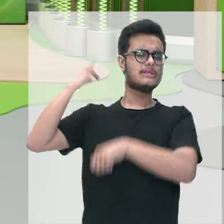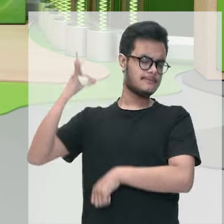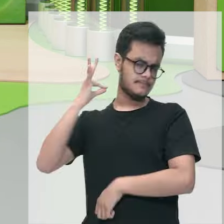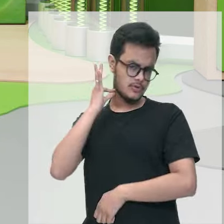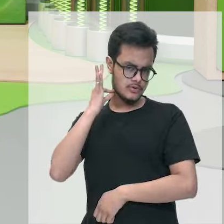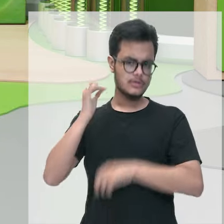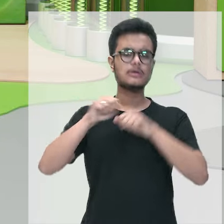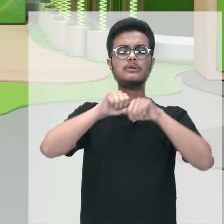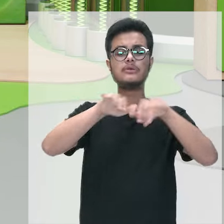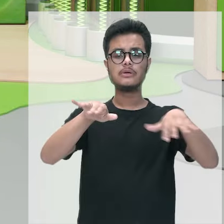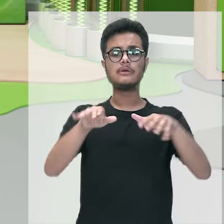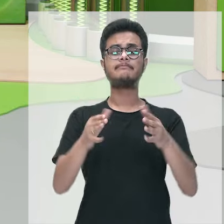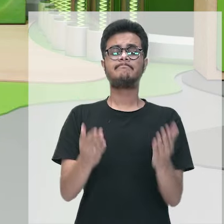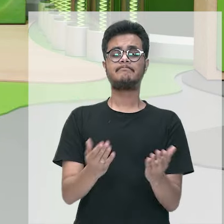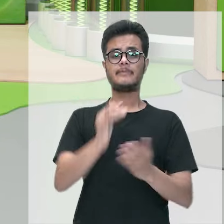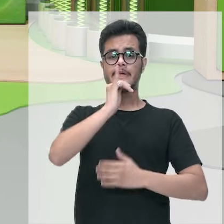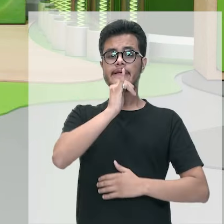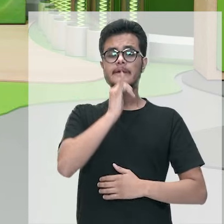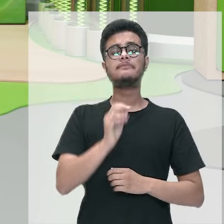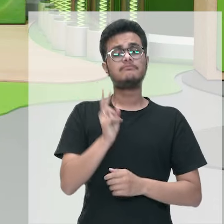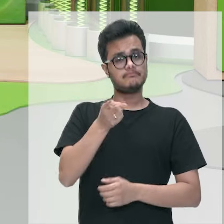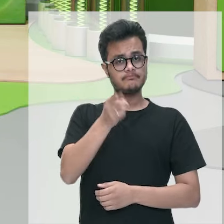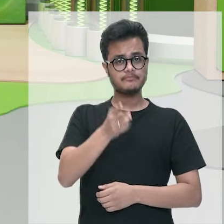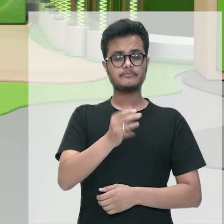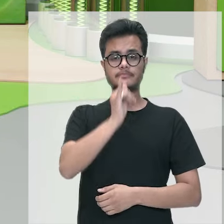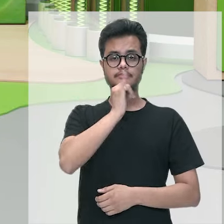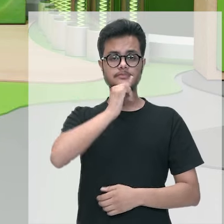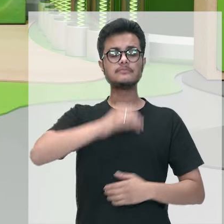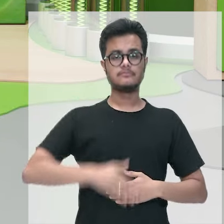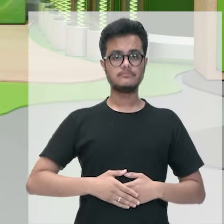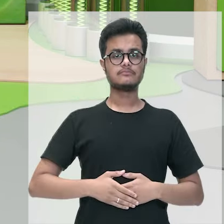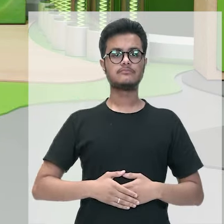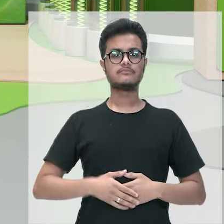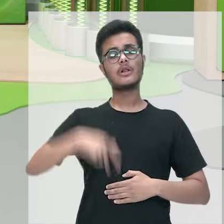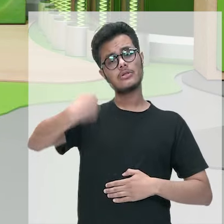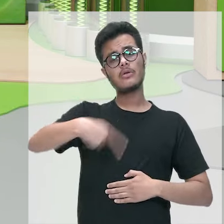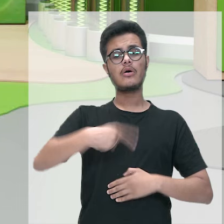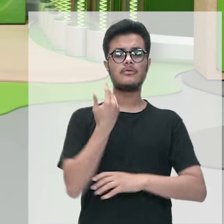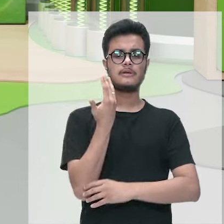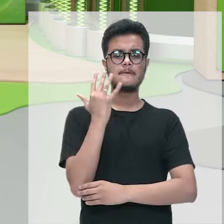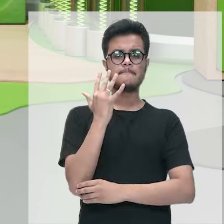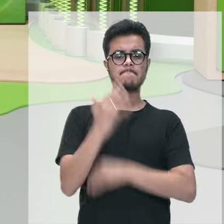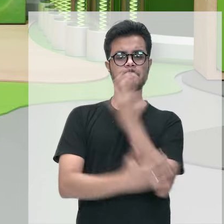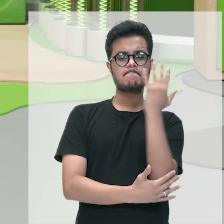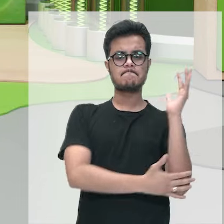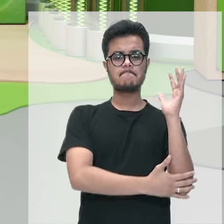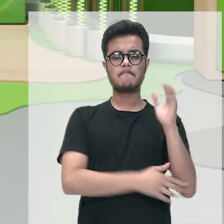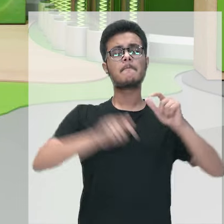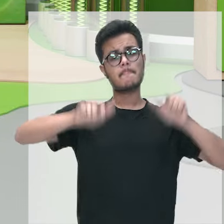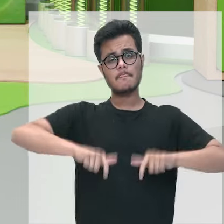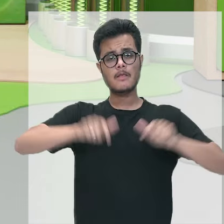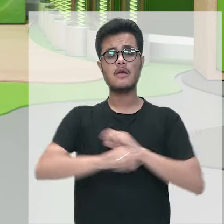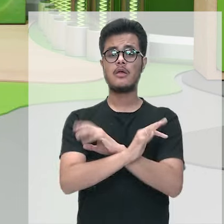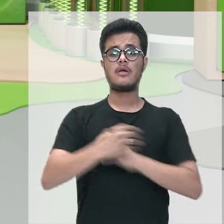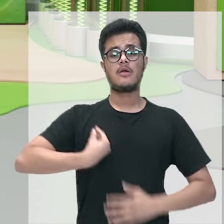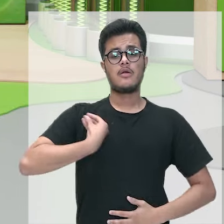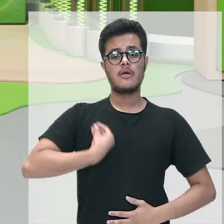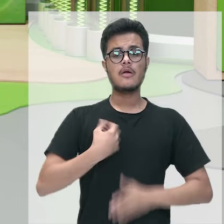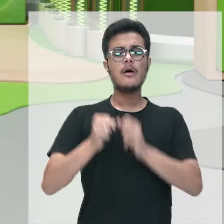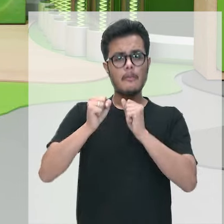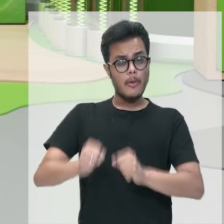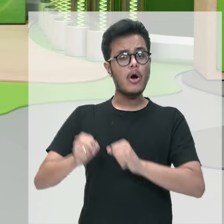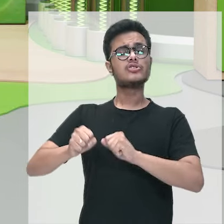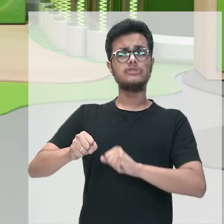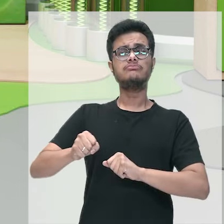são aquelas doenças que, em geral, são mantidas em ambientes silvestres. Podem aí ocorrer também em ambientes